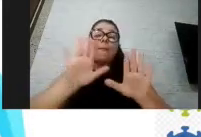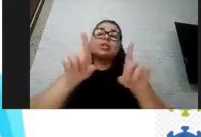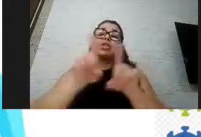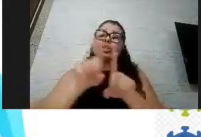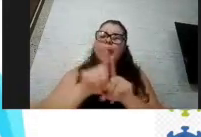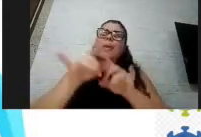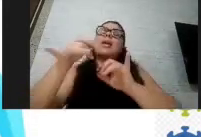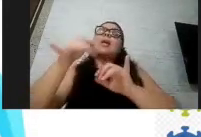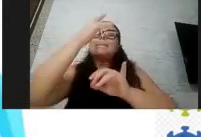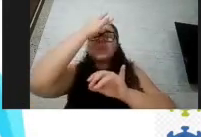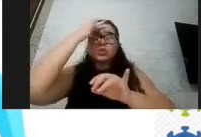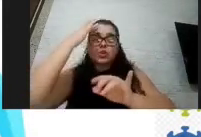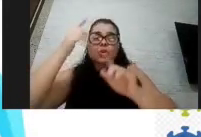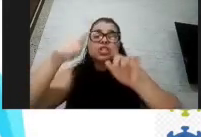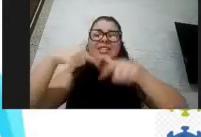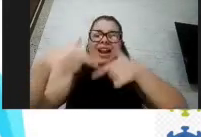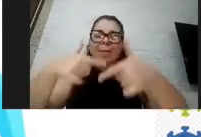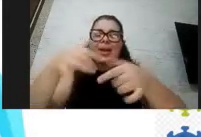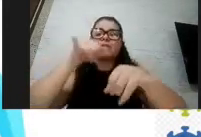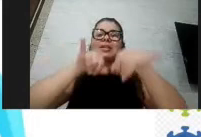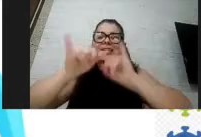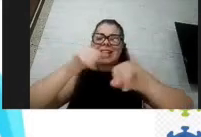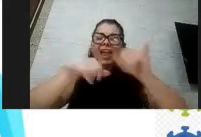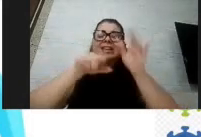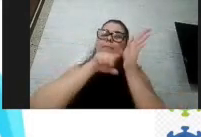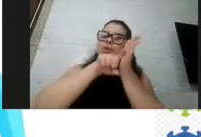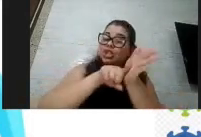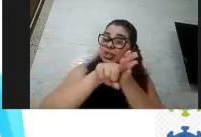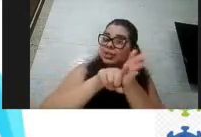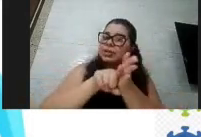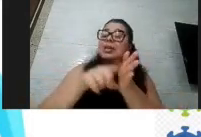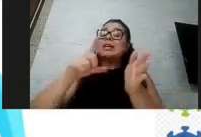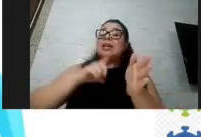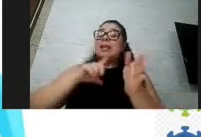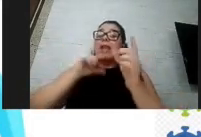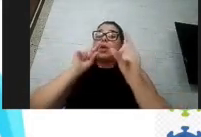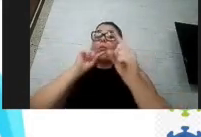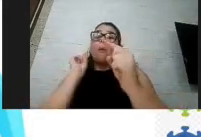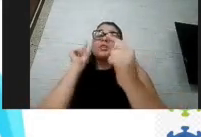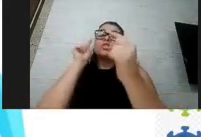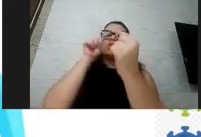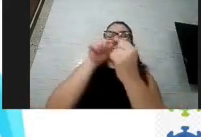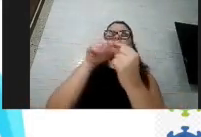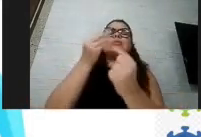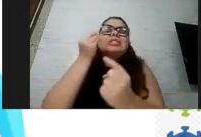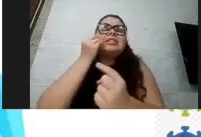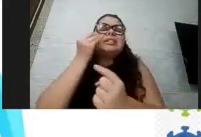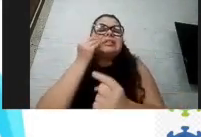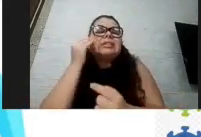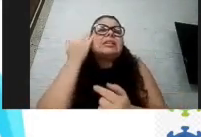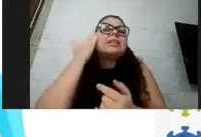pesquisadores, e tem como objetivo tentar entender um pouco mais as questões de saúde,